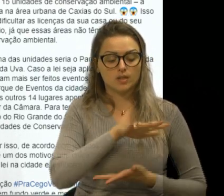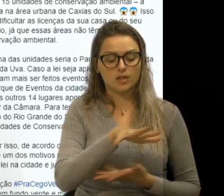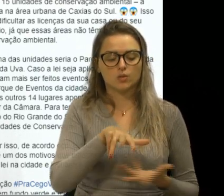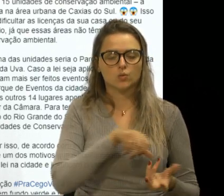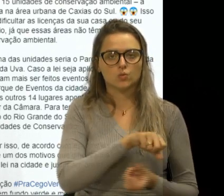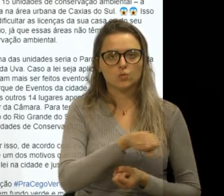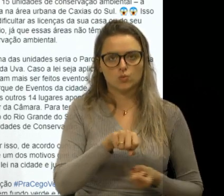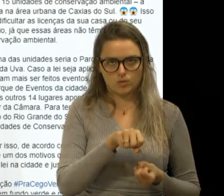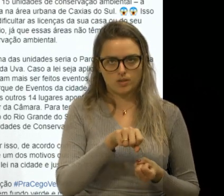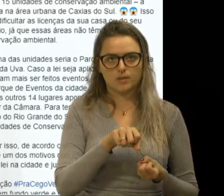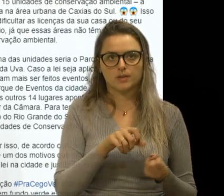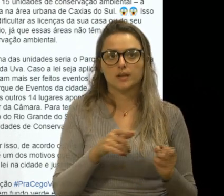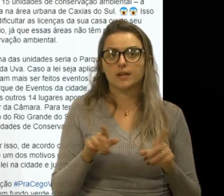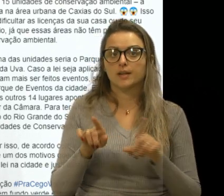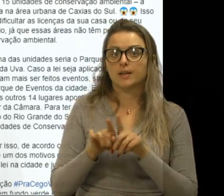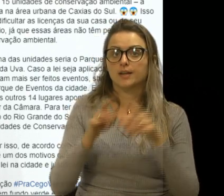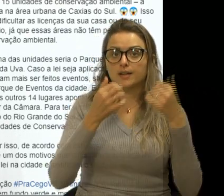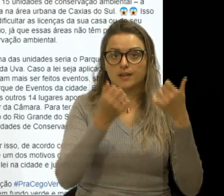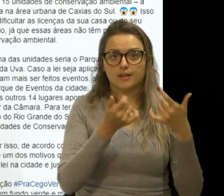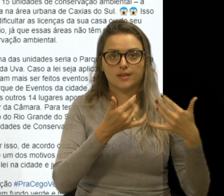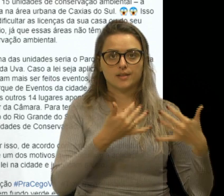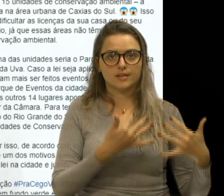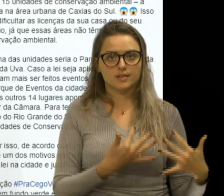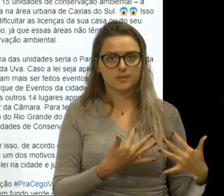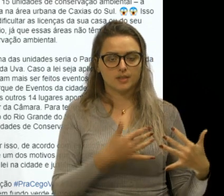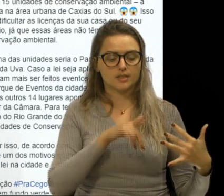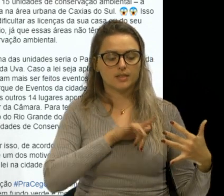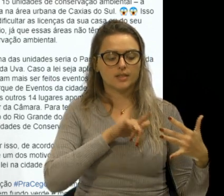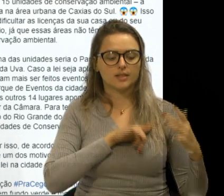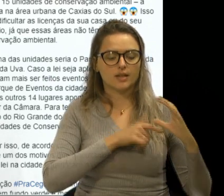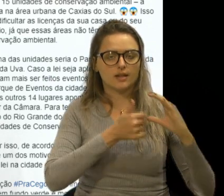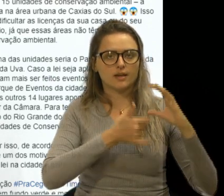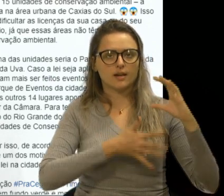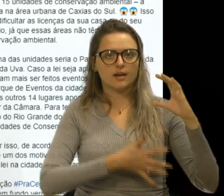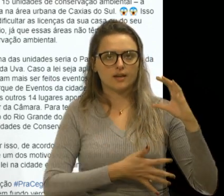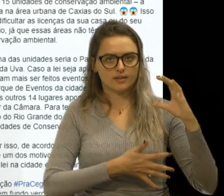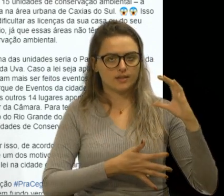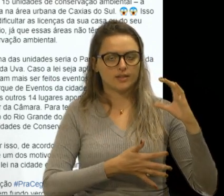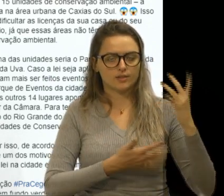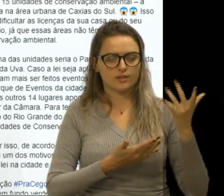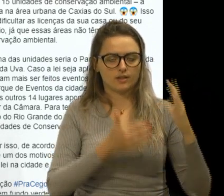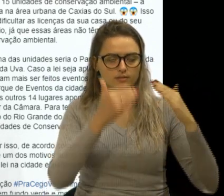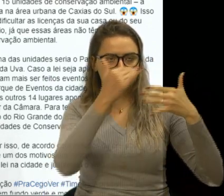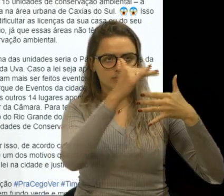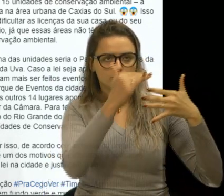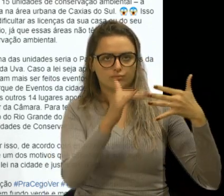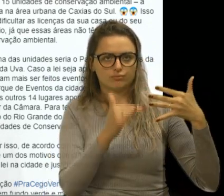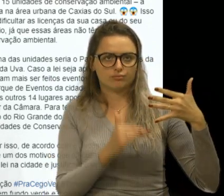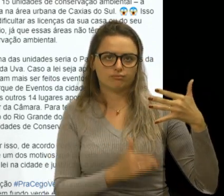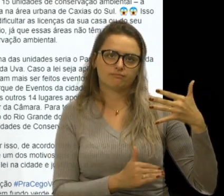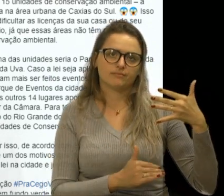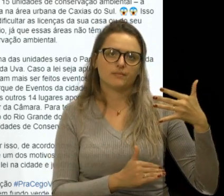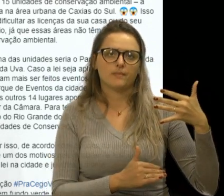descritas e caracterizadas a seguir. E aí vem